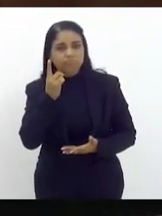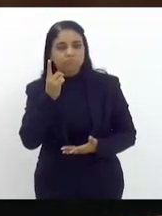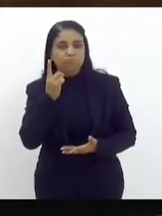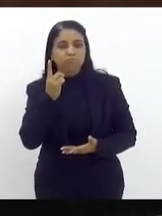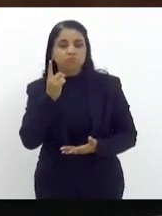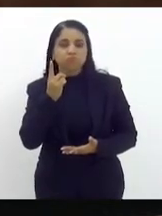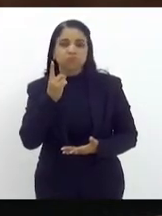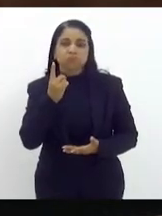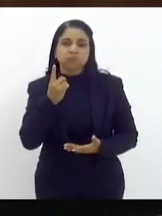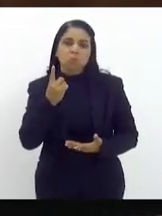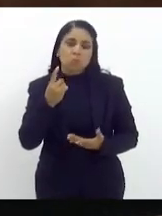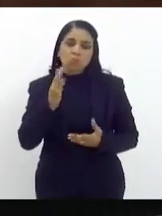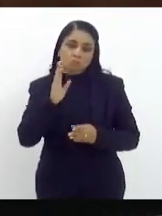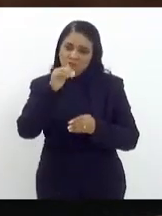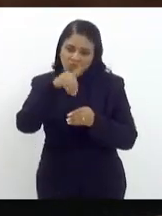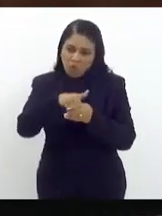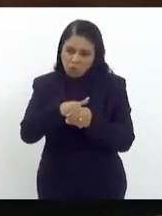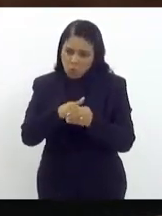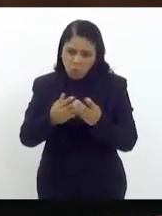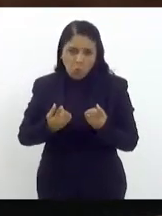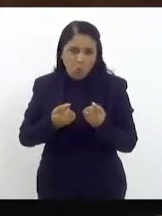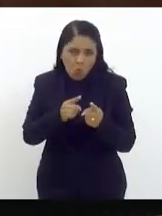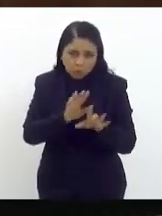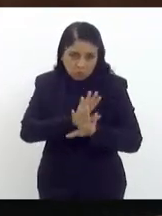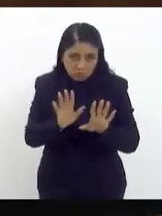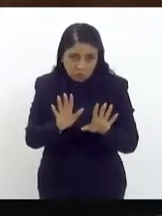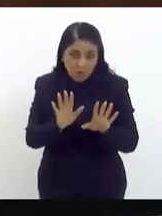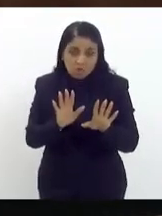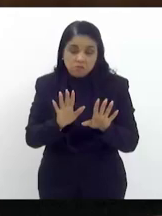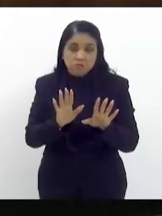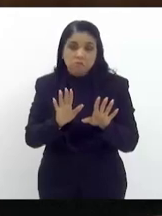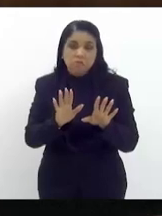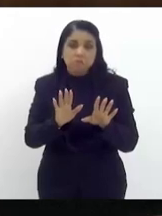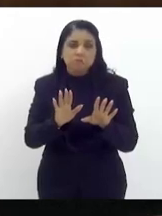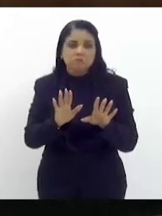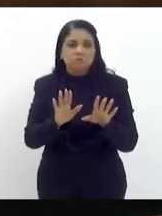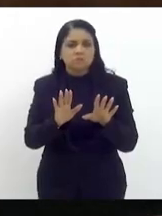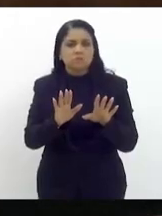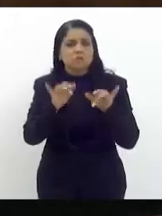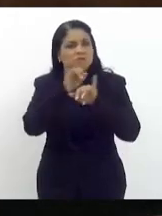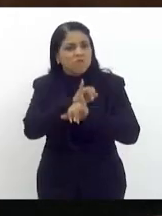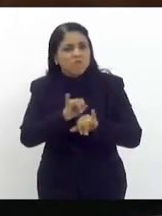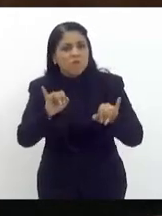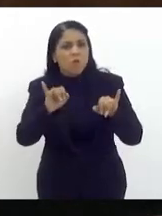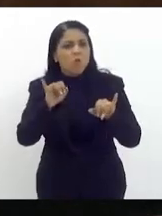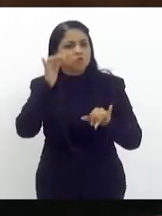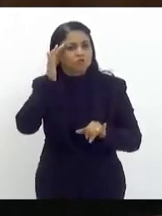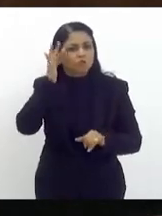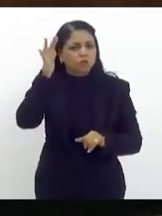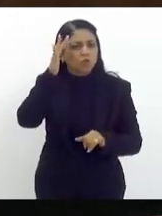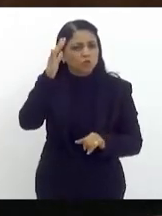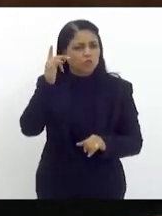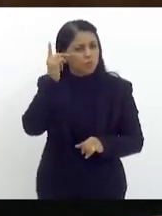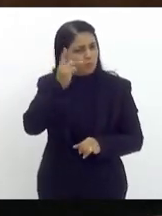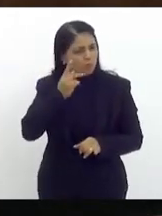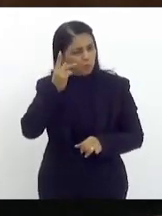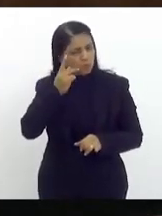contrário mas fazer citação da de ideologia política